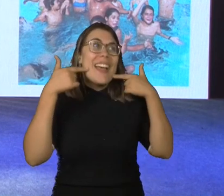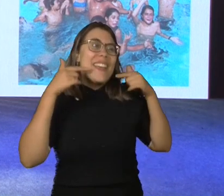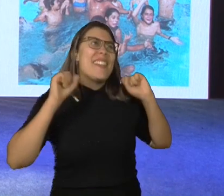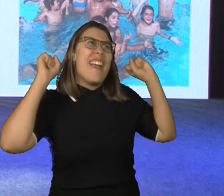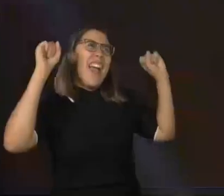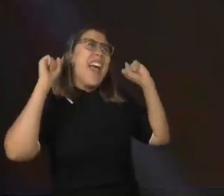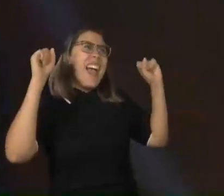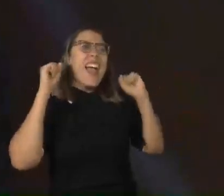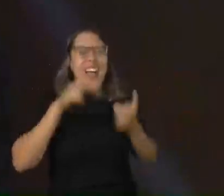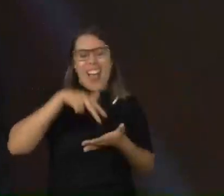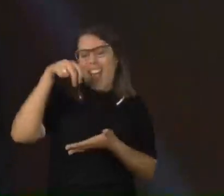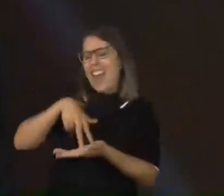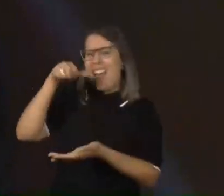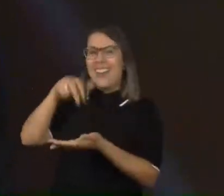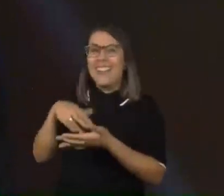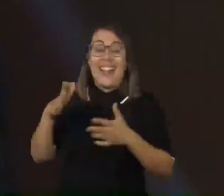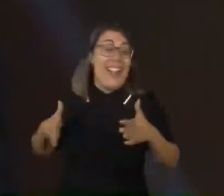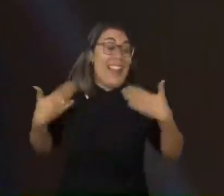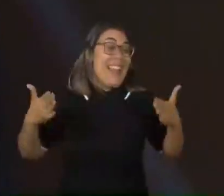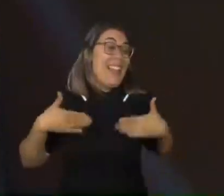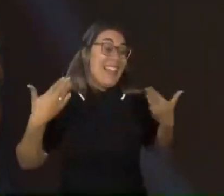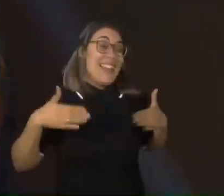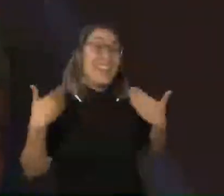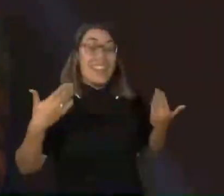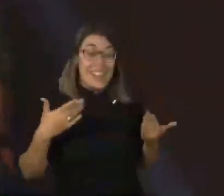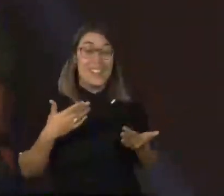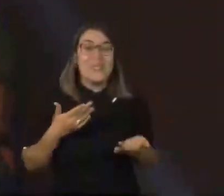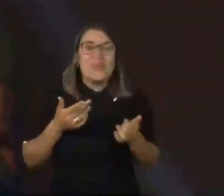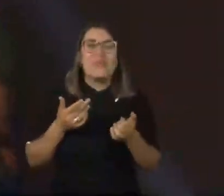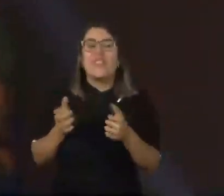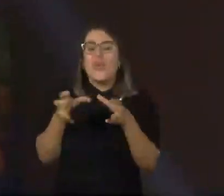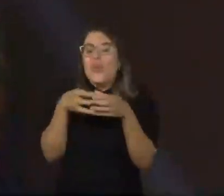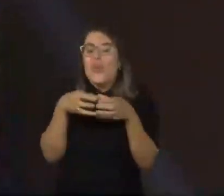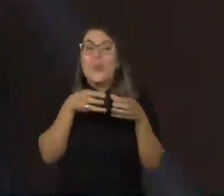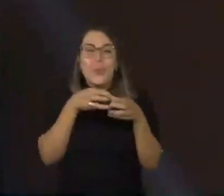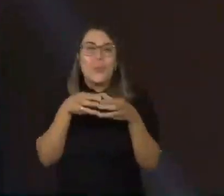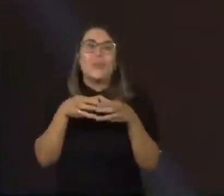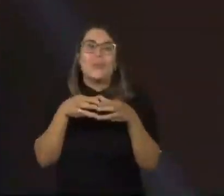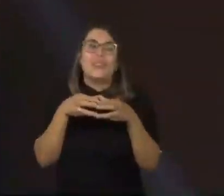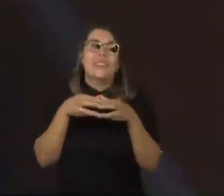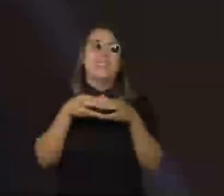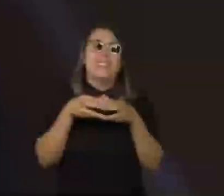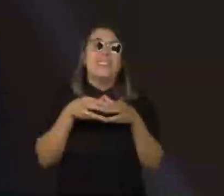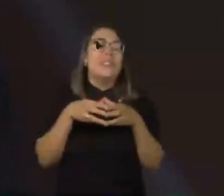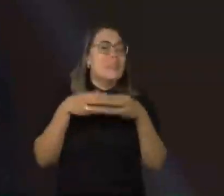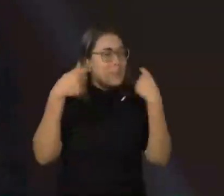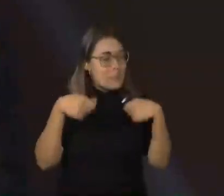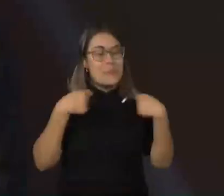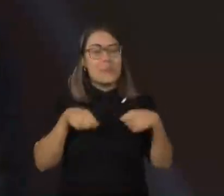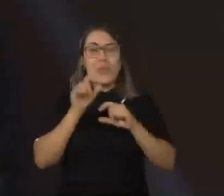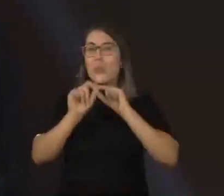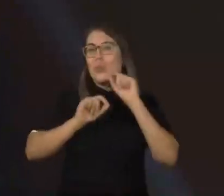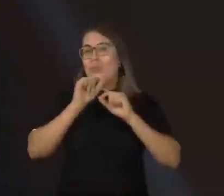gritando, pulando, demonstrando alegria, e é uma situação de acampamento. Então, aqui, só uma questão de